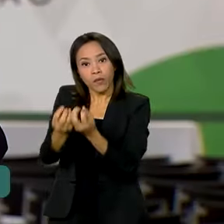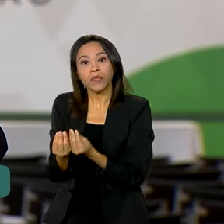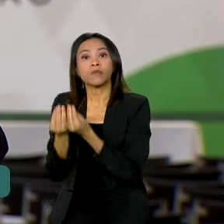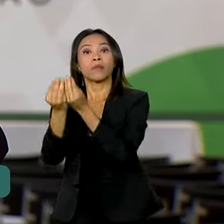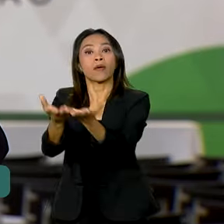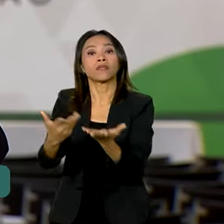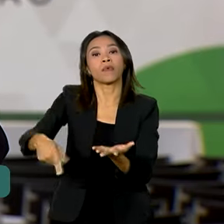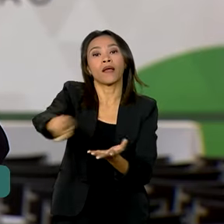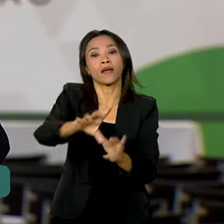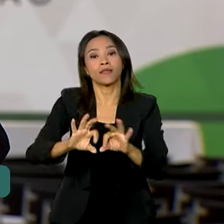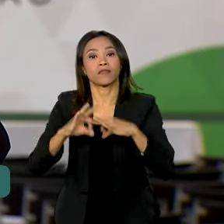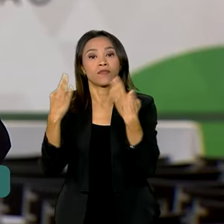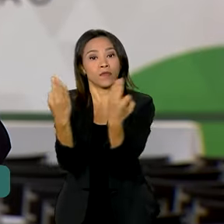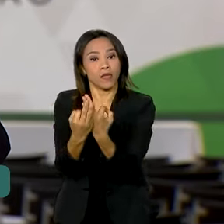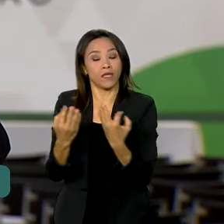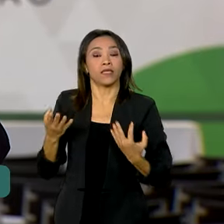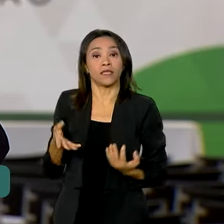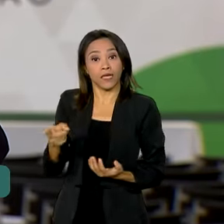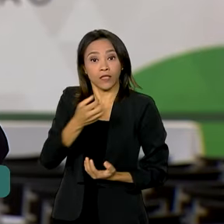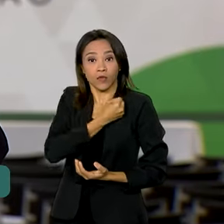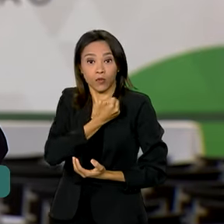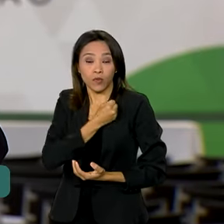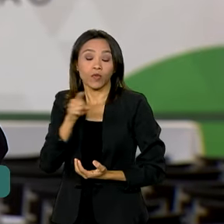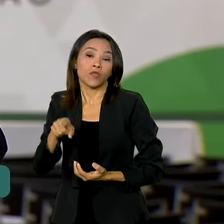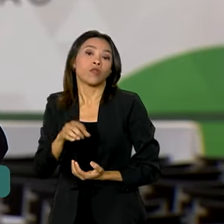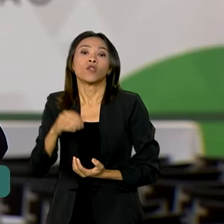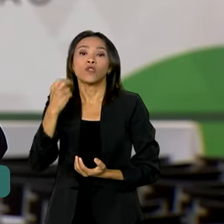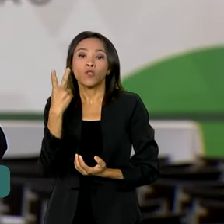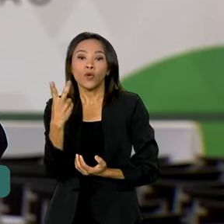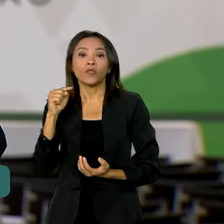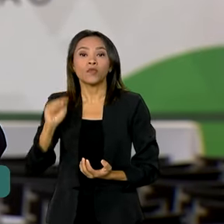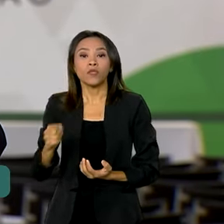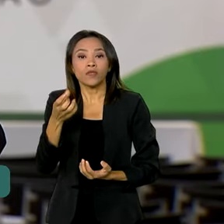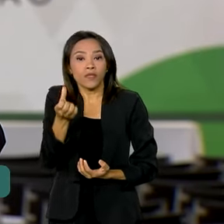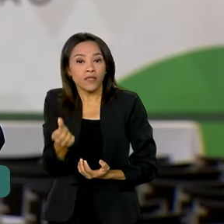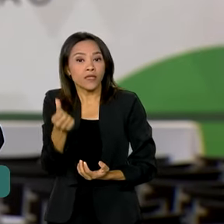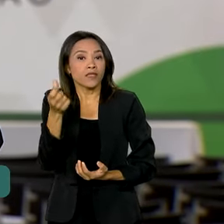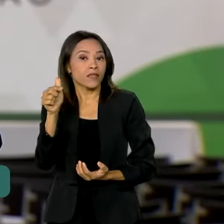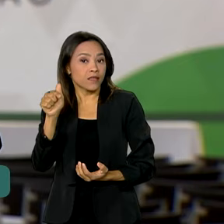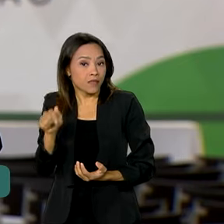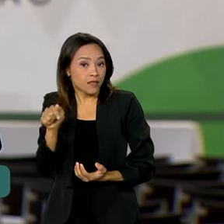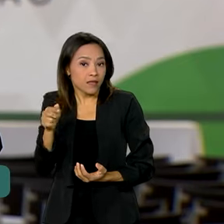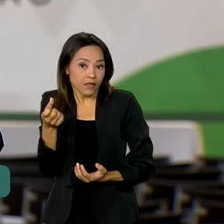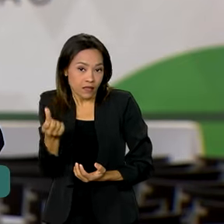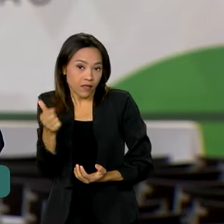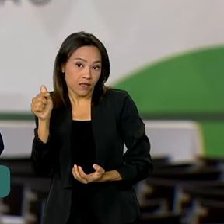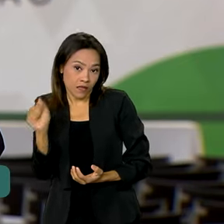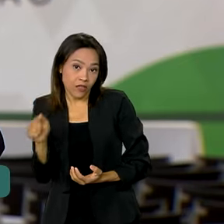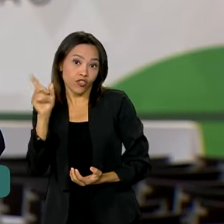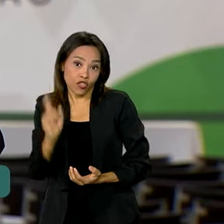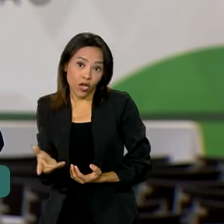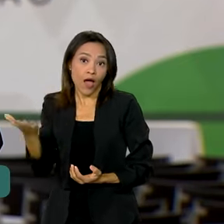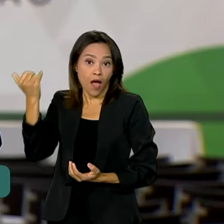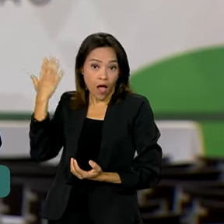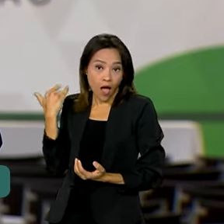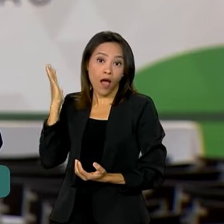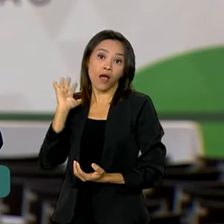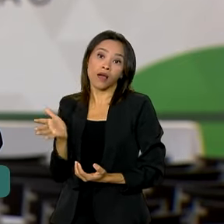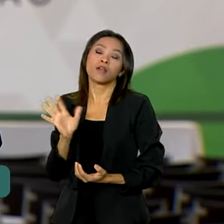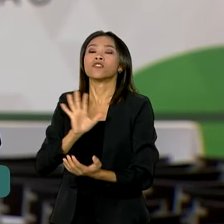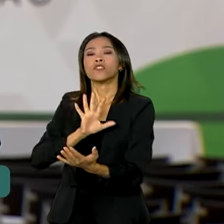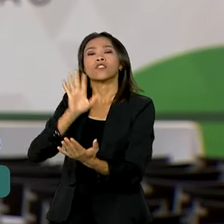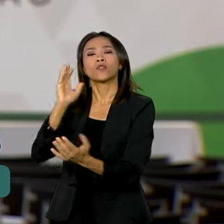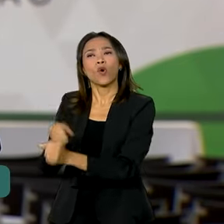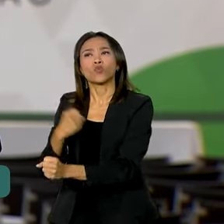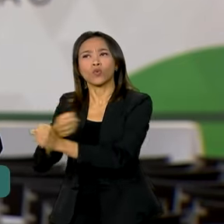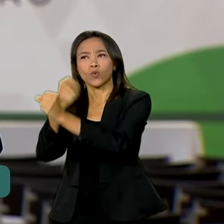total de 3.174, 2.667 imóveis são de construtoras que já haviam feito essas casas, já estavam